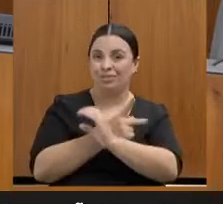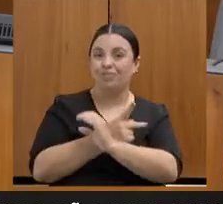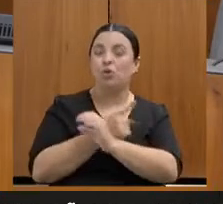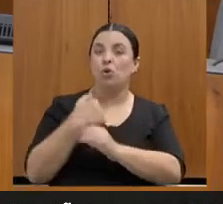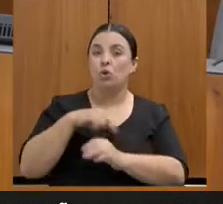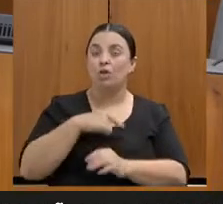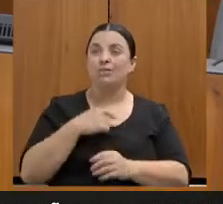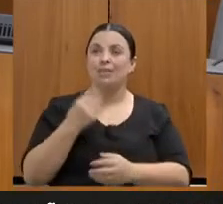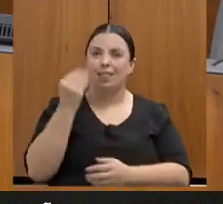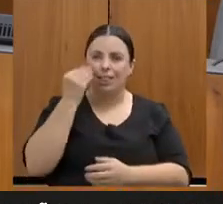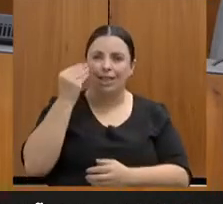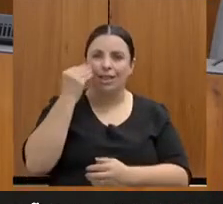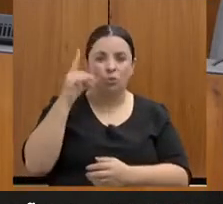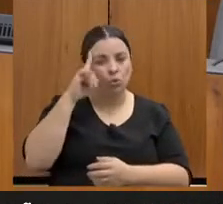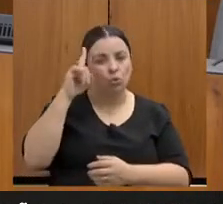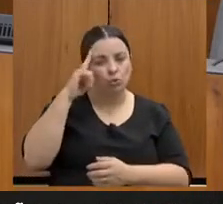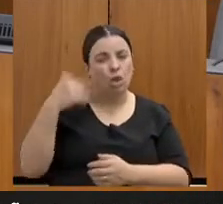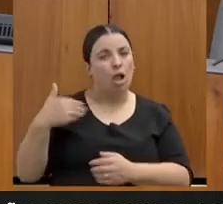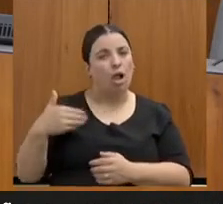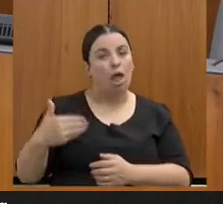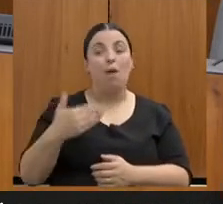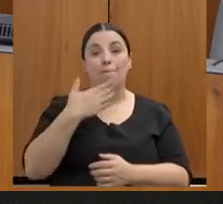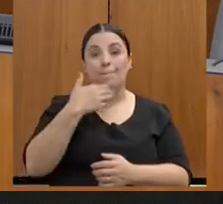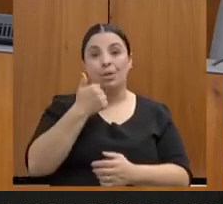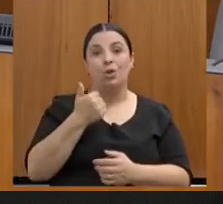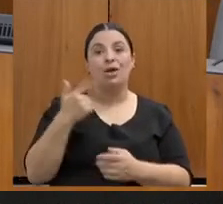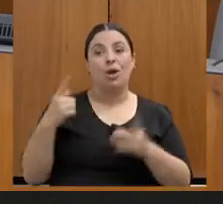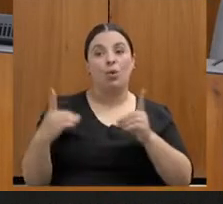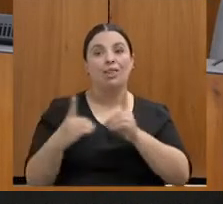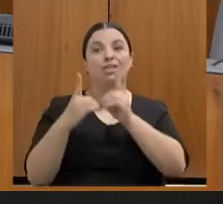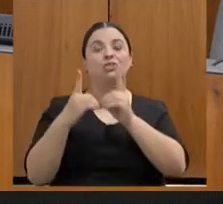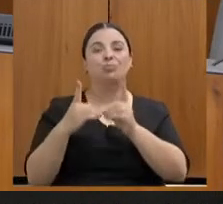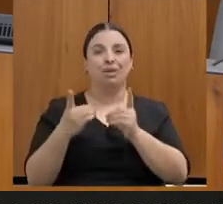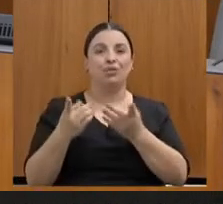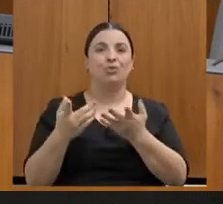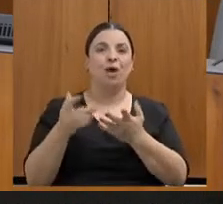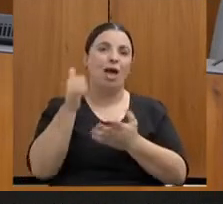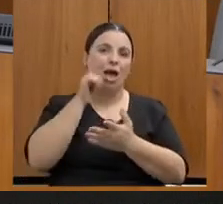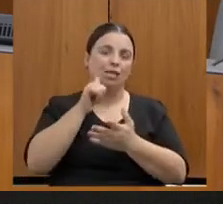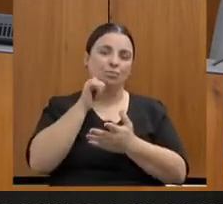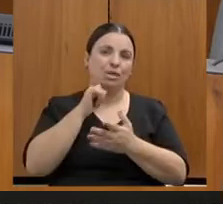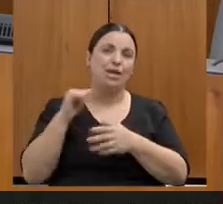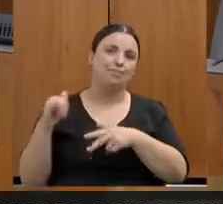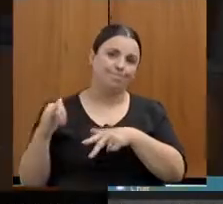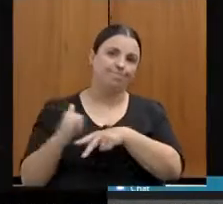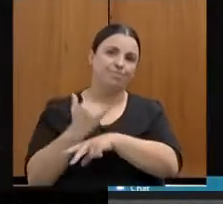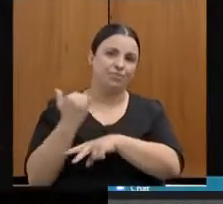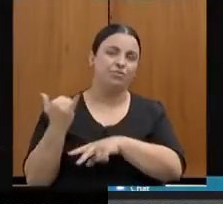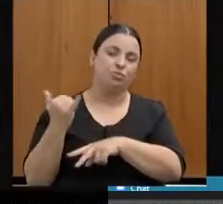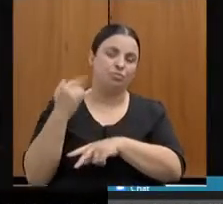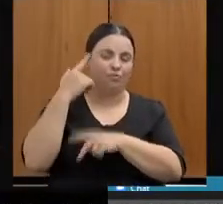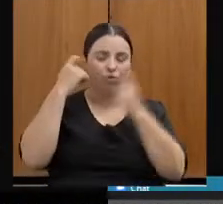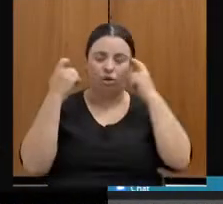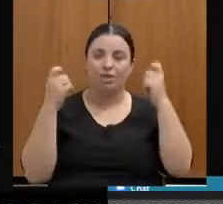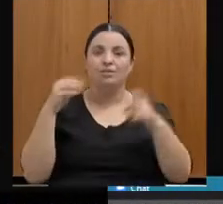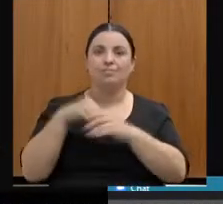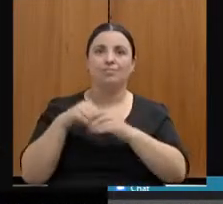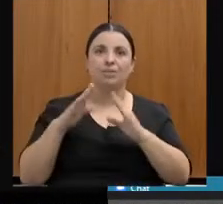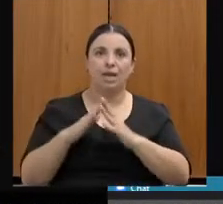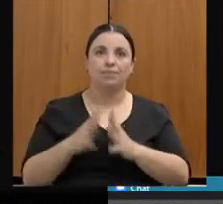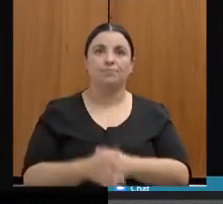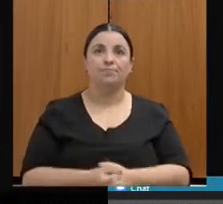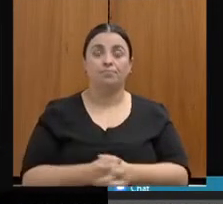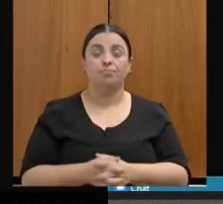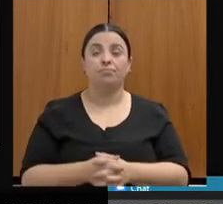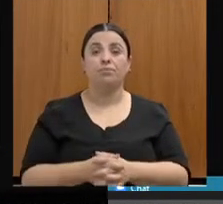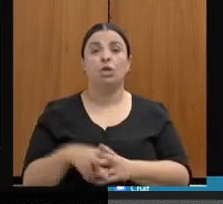violência contra a mulher. O que aconteceu foi que a gente... Pequenas coisas,